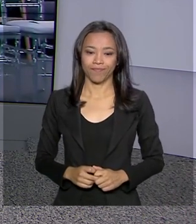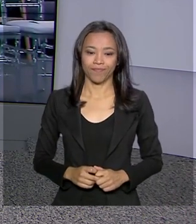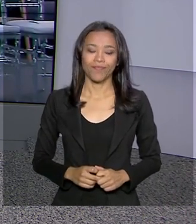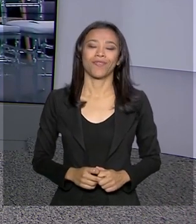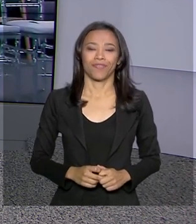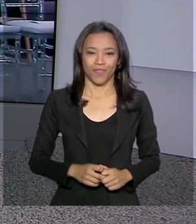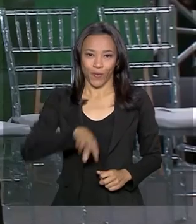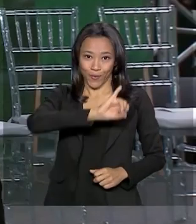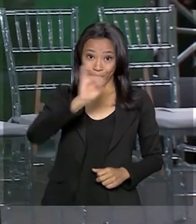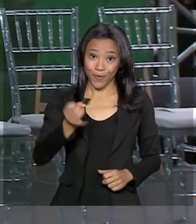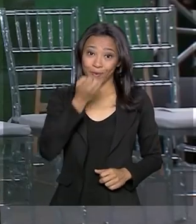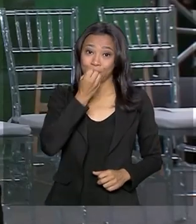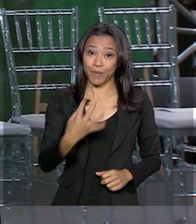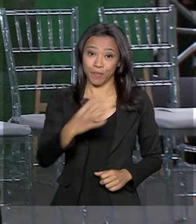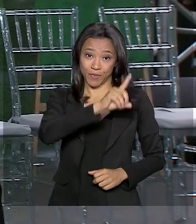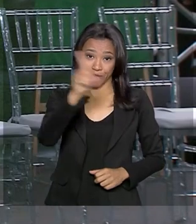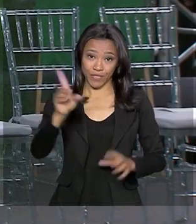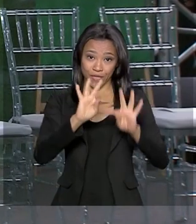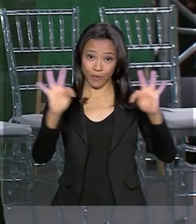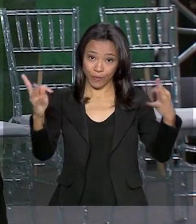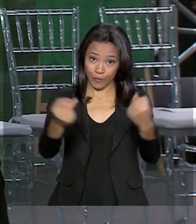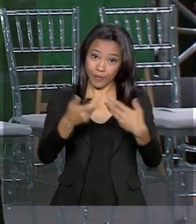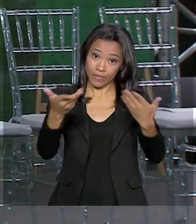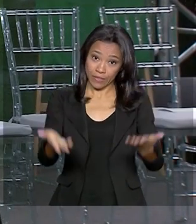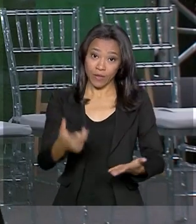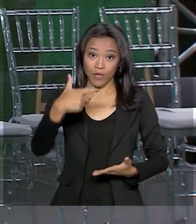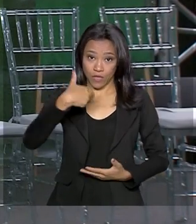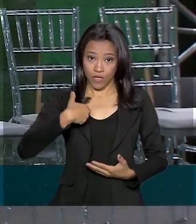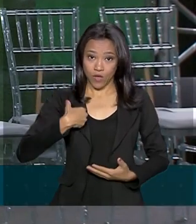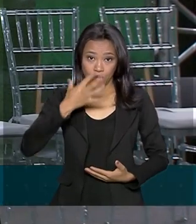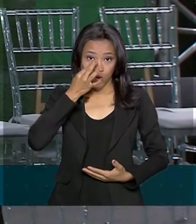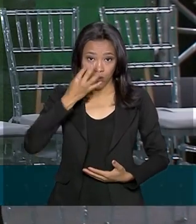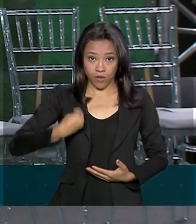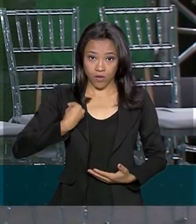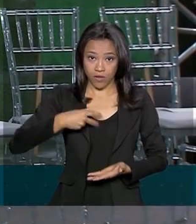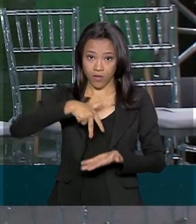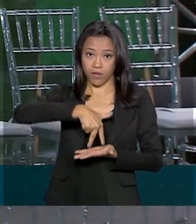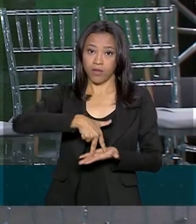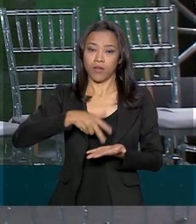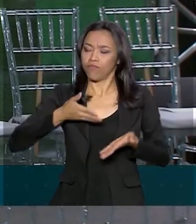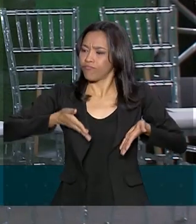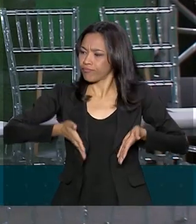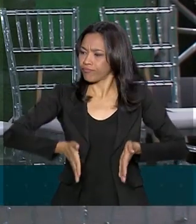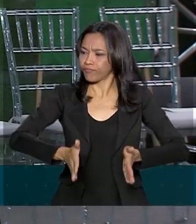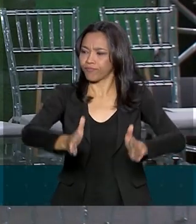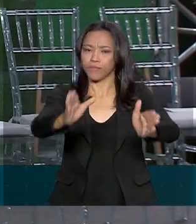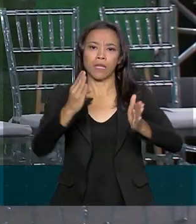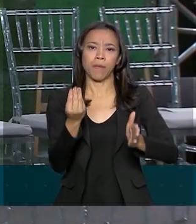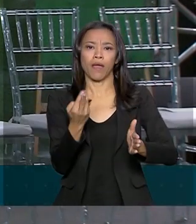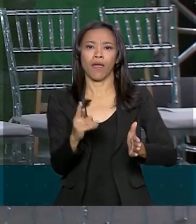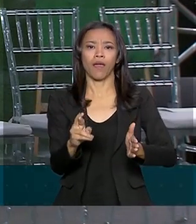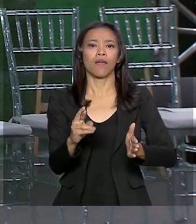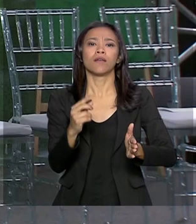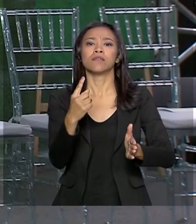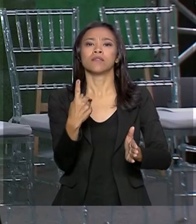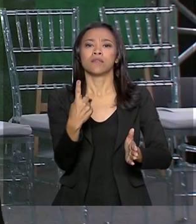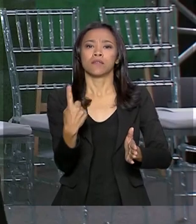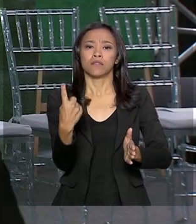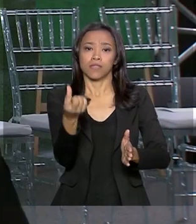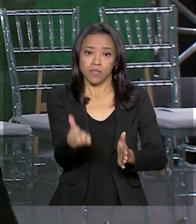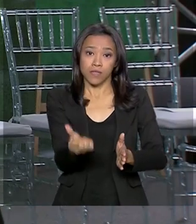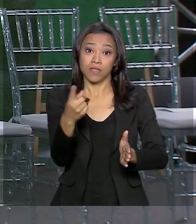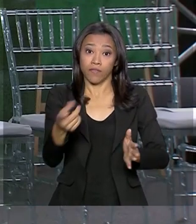Olá, Renata, bom dia, bom dia a todos. Eu estou aqui na BR-116, no local da cerimônia de entrega de